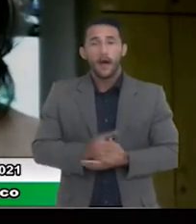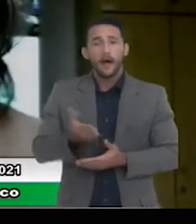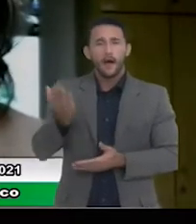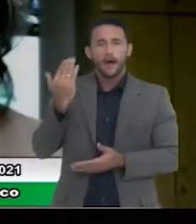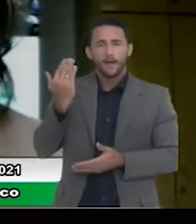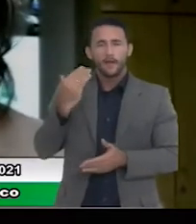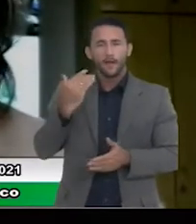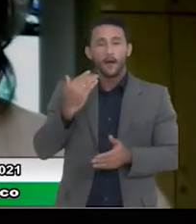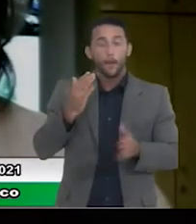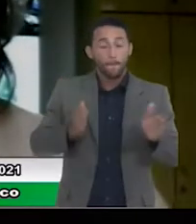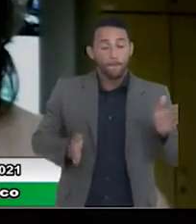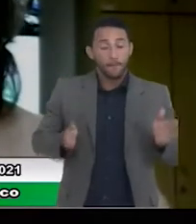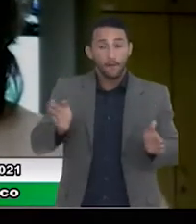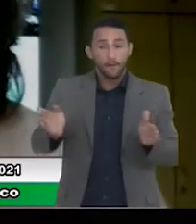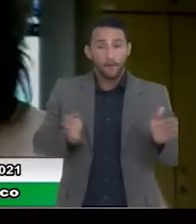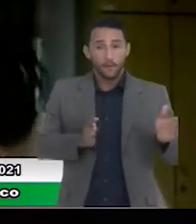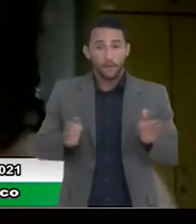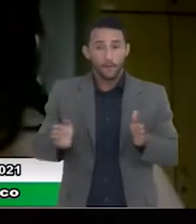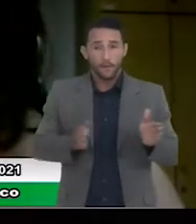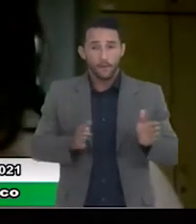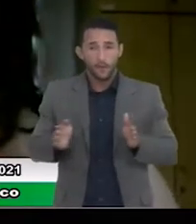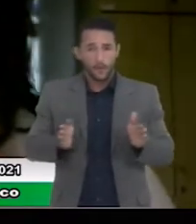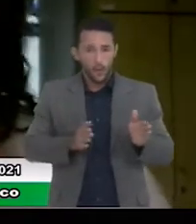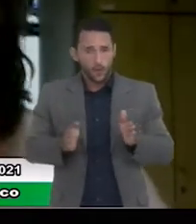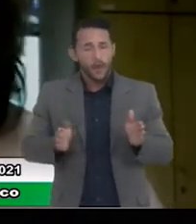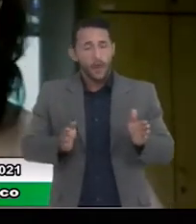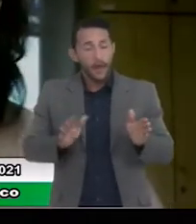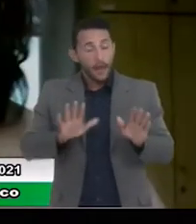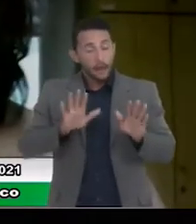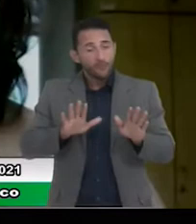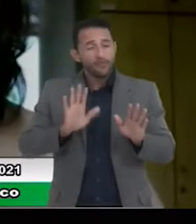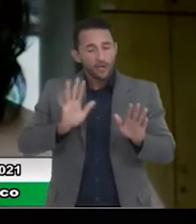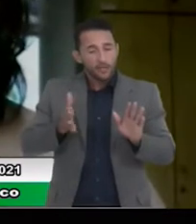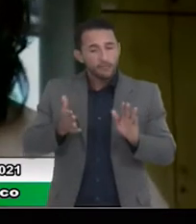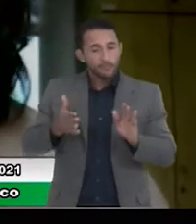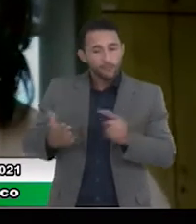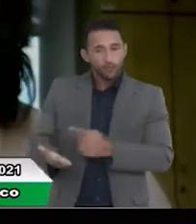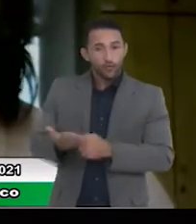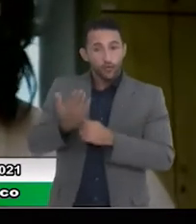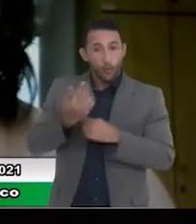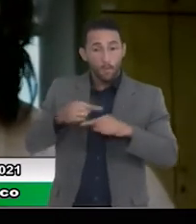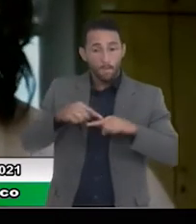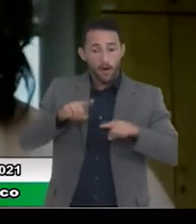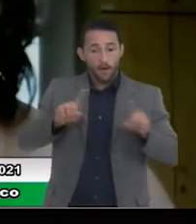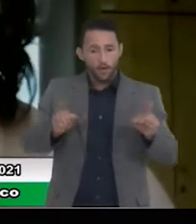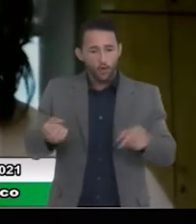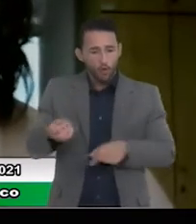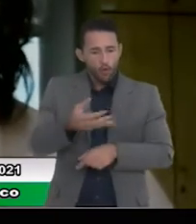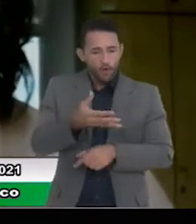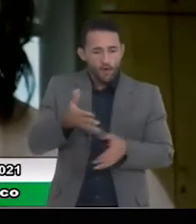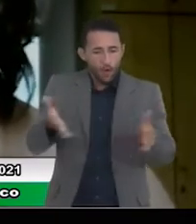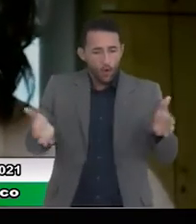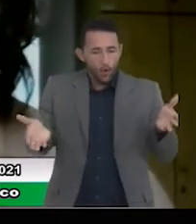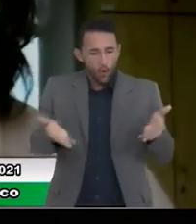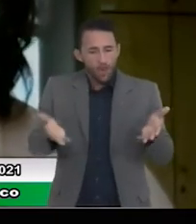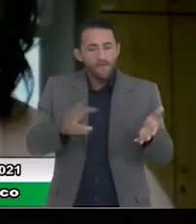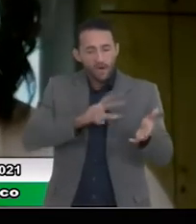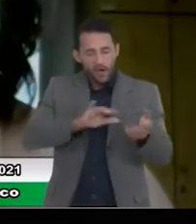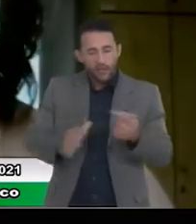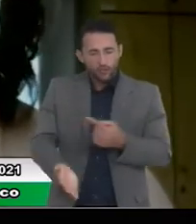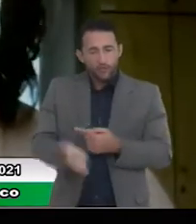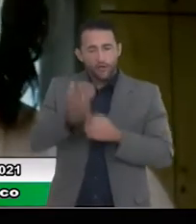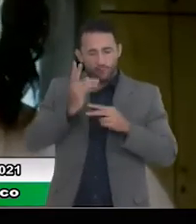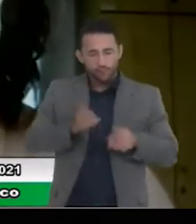nos apoiou muito, assim como eu tenho certeza que essa nova legislatura vai continuar defendendo os interesses da cidade, as eleições acabaram,